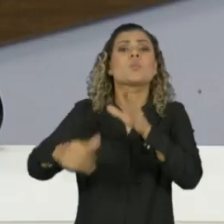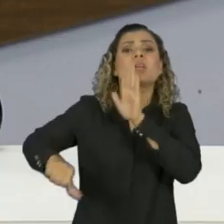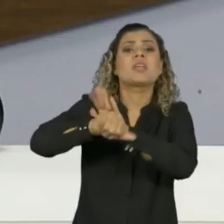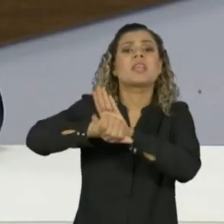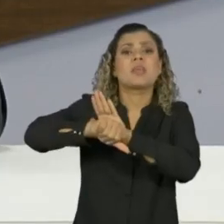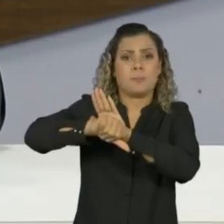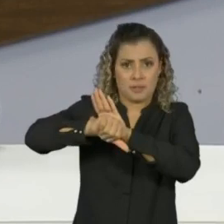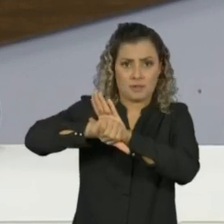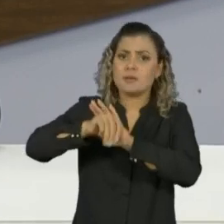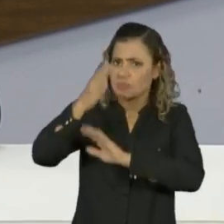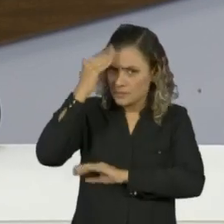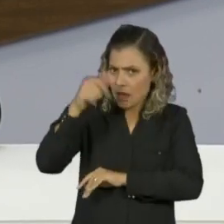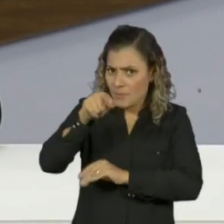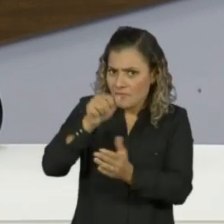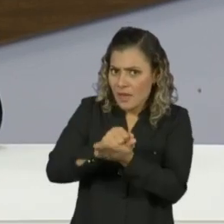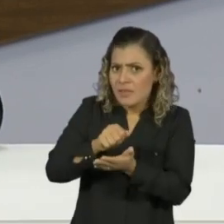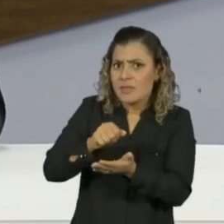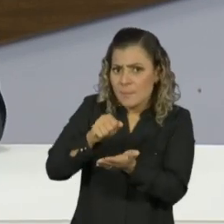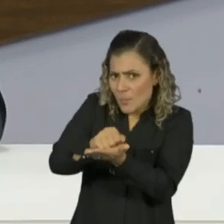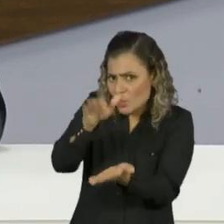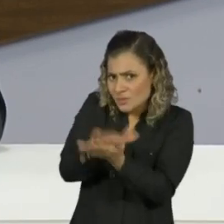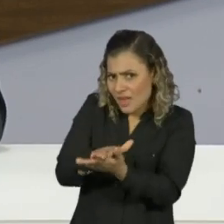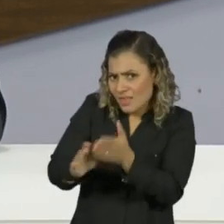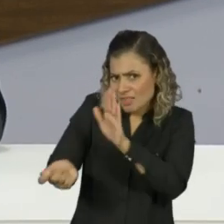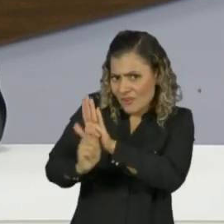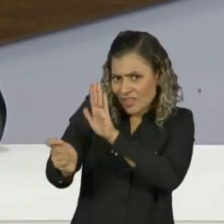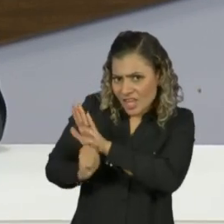sabe que não são poucas? Vai multar traficante miliciano?